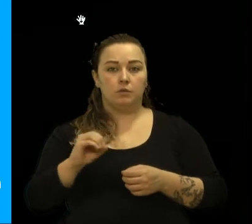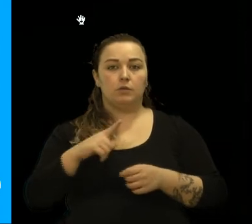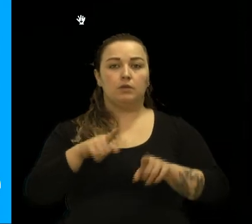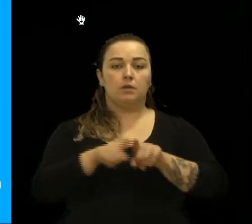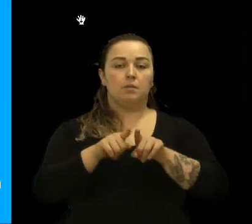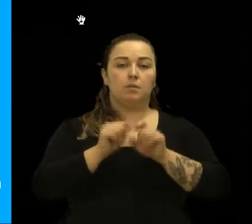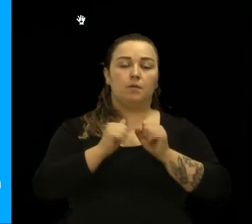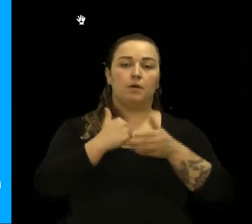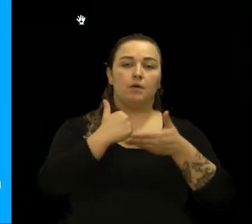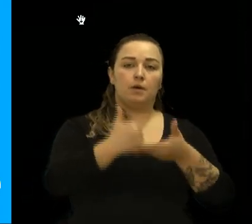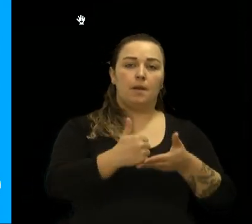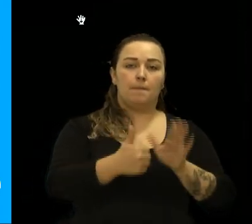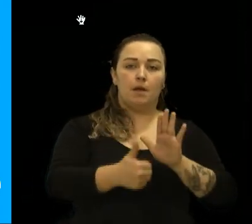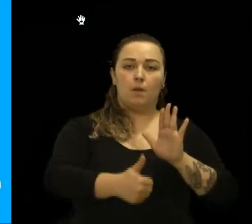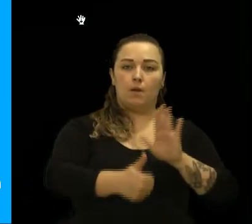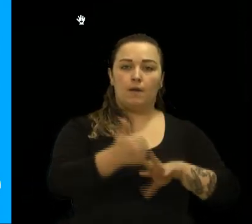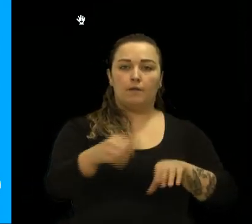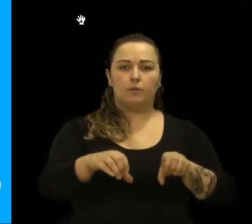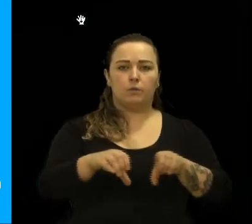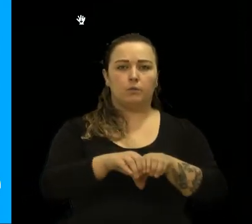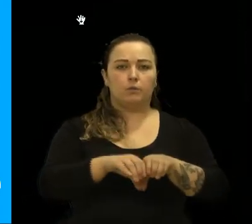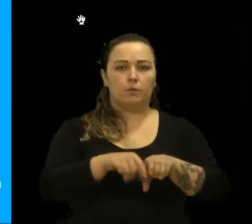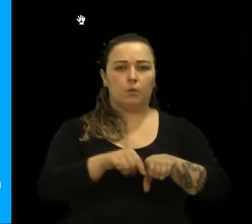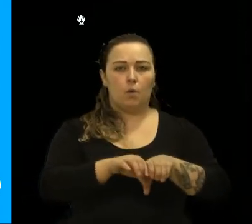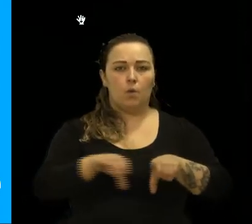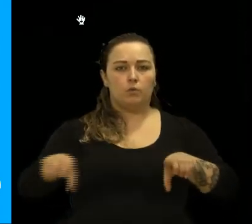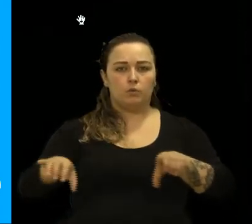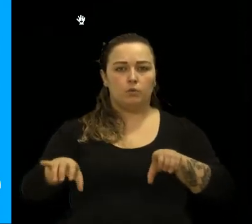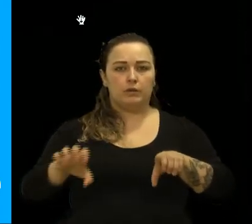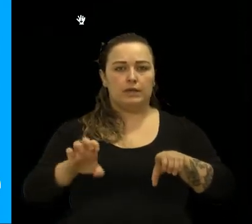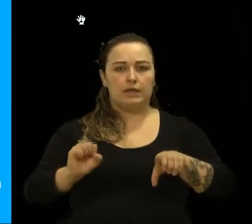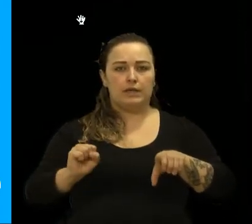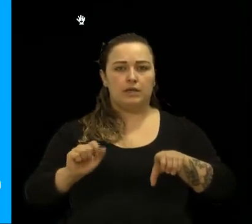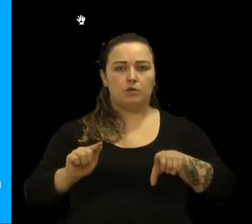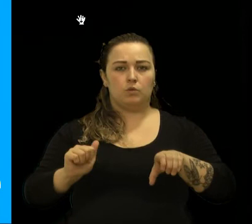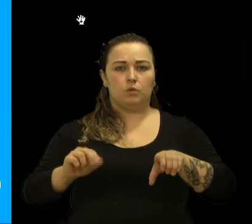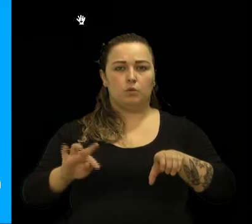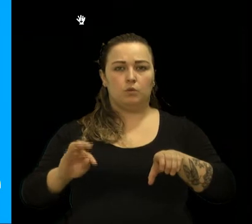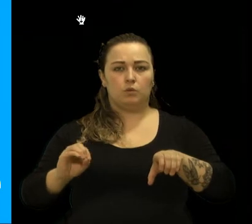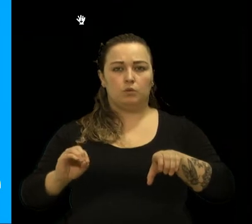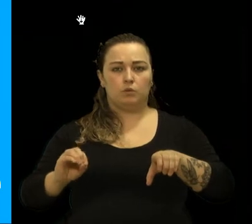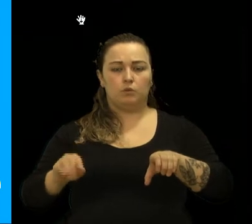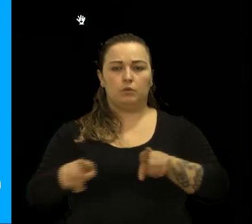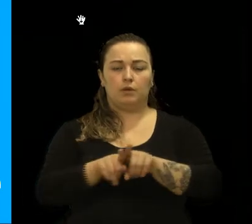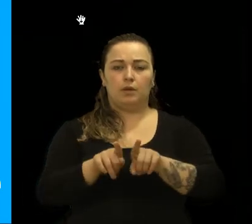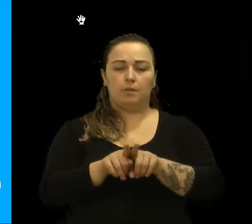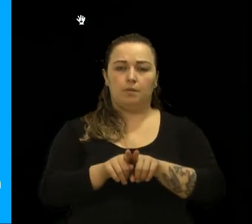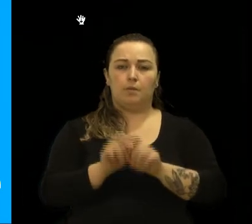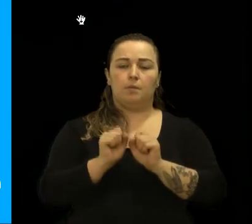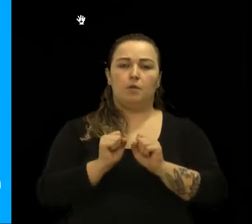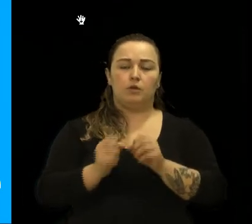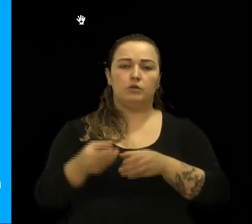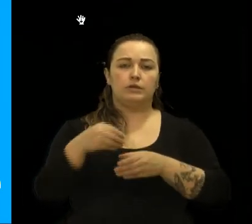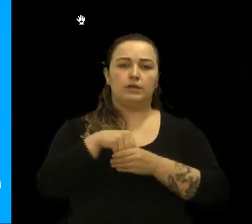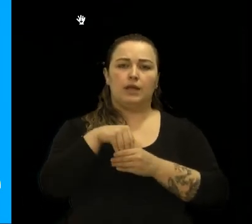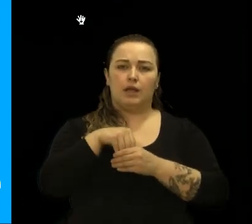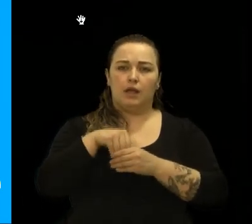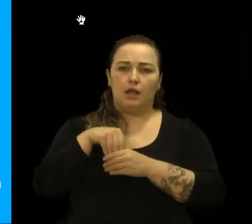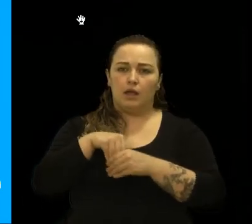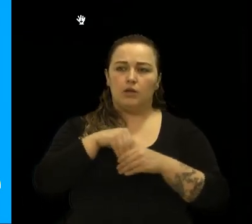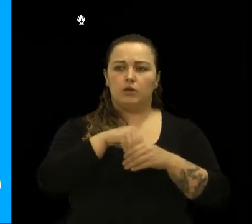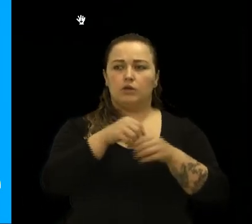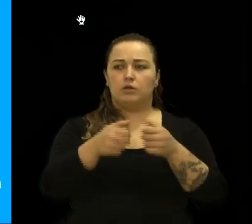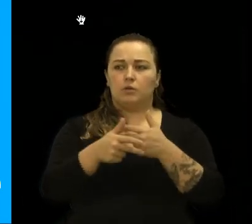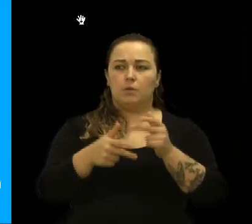melhoria do esgoto da cidade. Ele é um produto licenciado para combate dos caramujos dentro dos valos de irrigação do